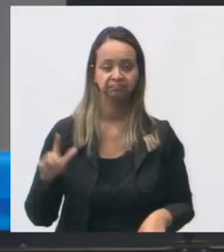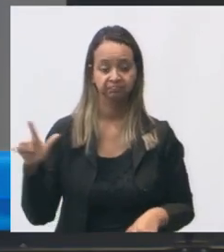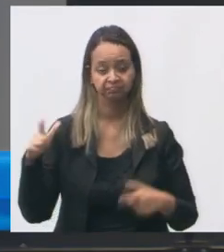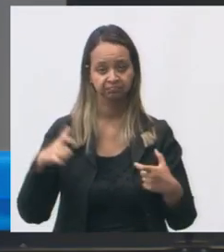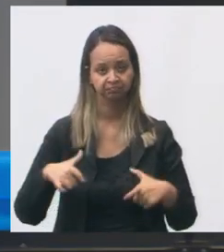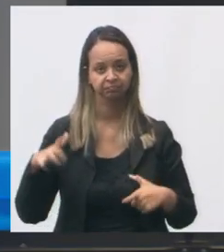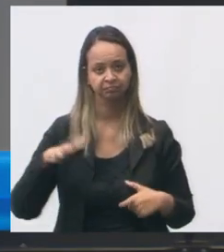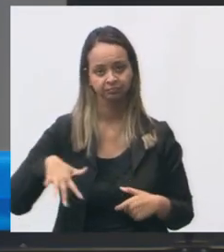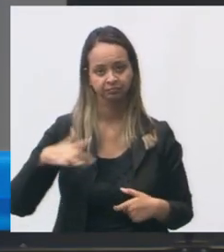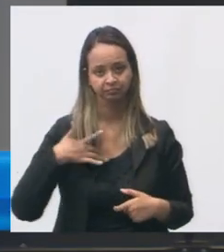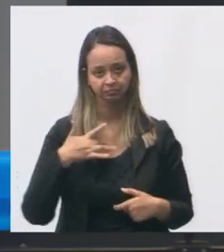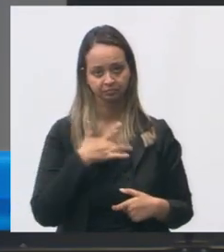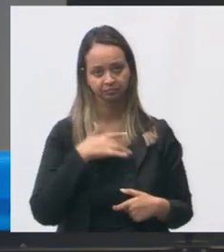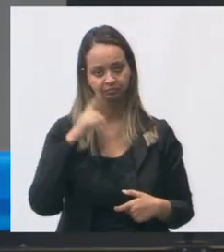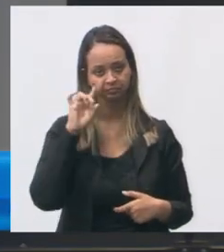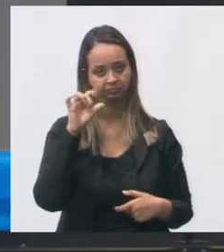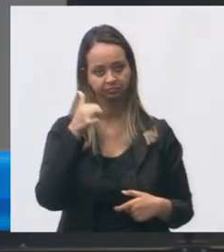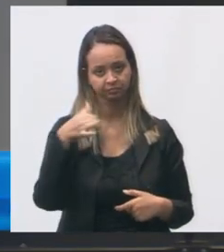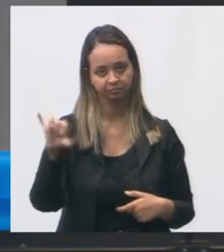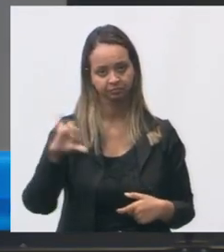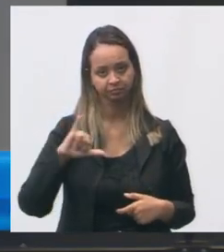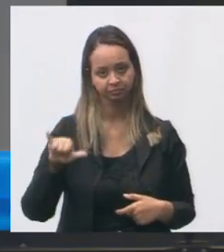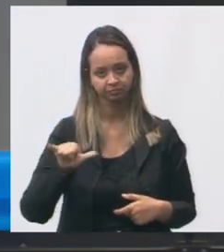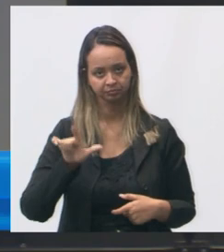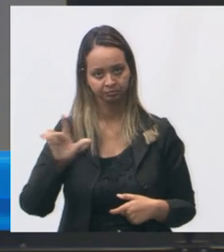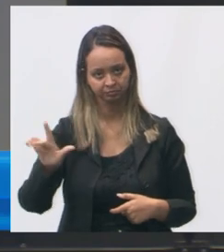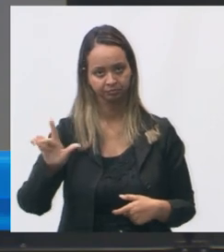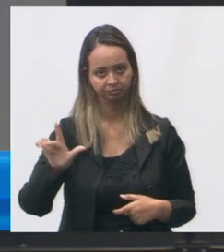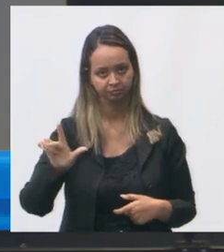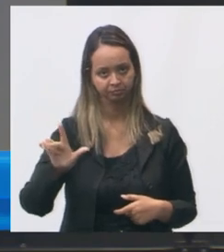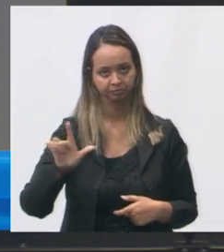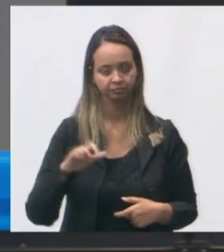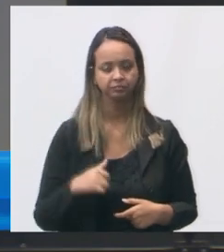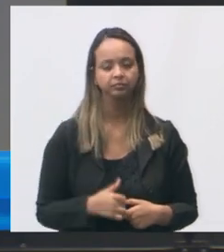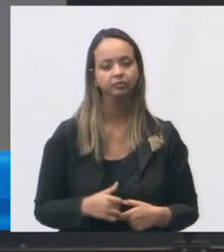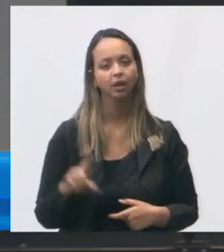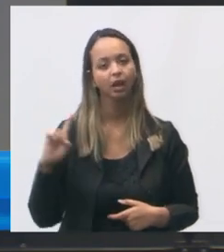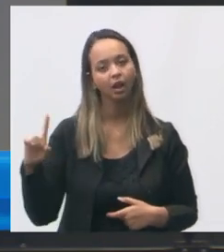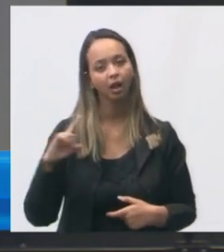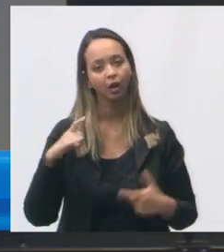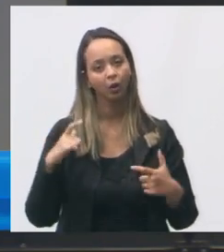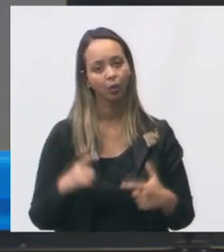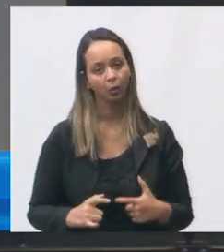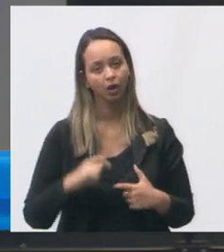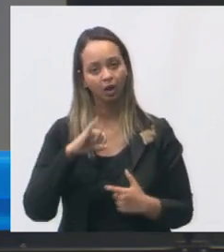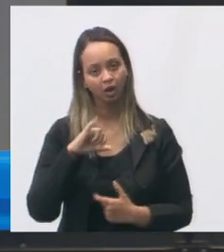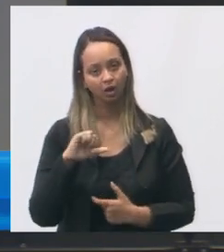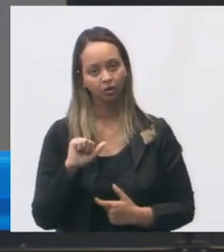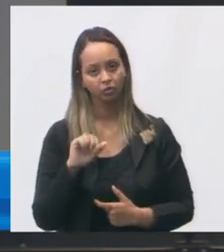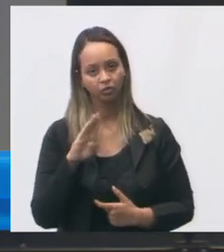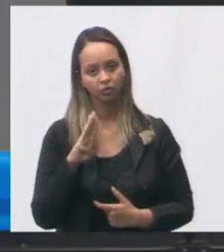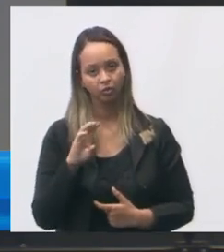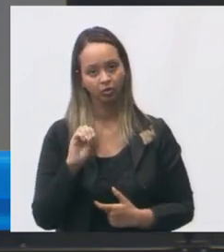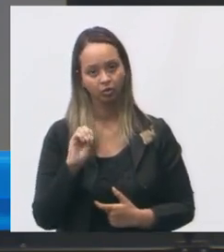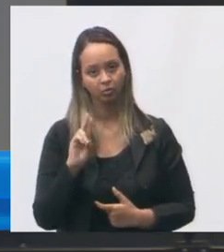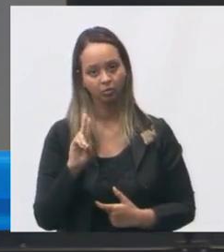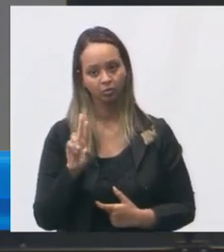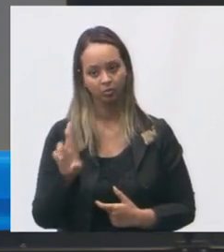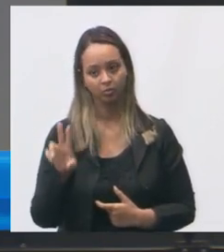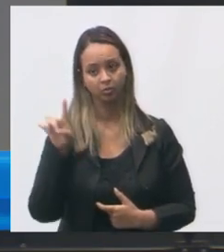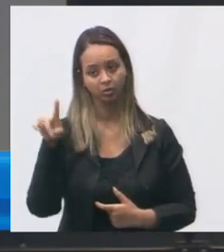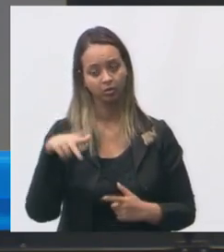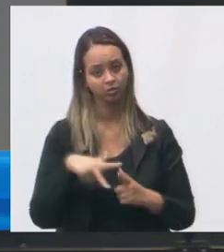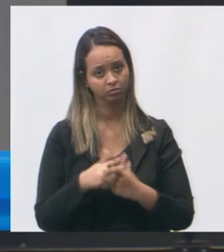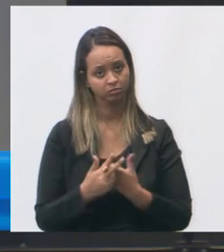vamos passar para o próximo é 7 ou 9 aqui 7 9 do 7 essa unidade está em